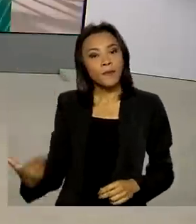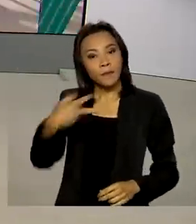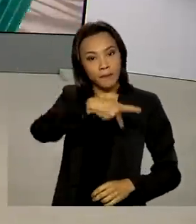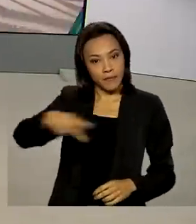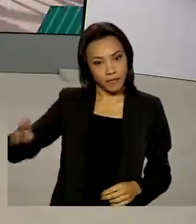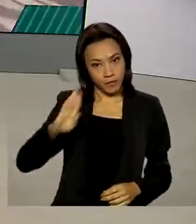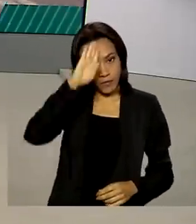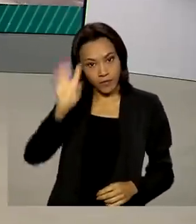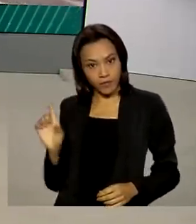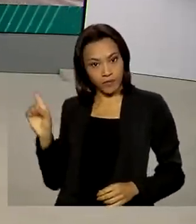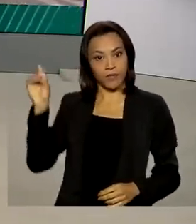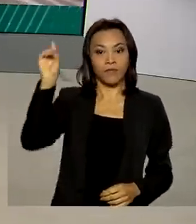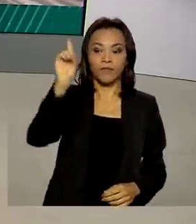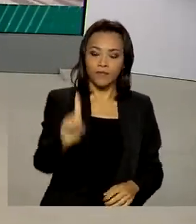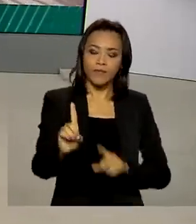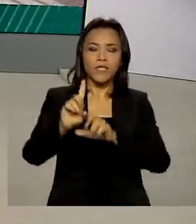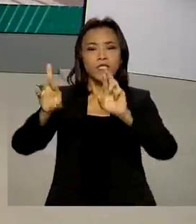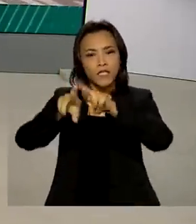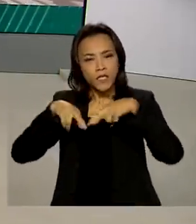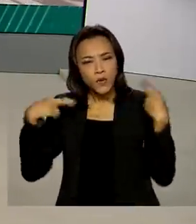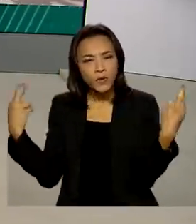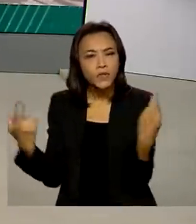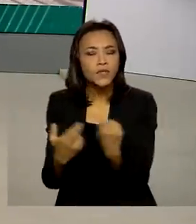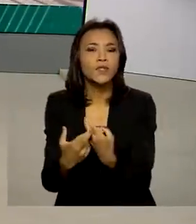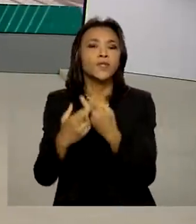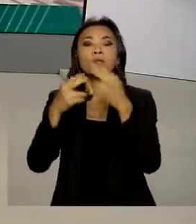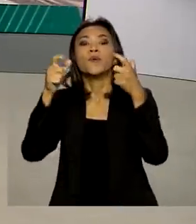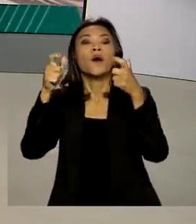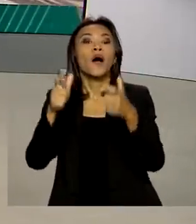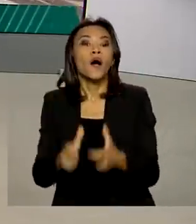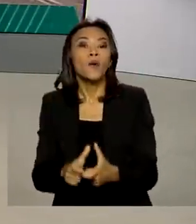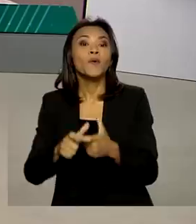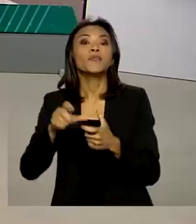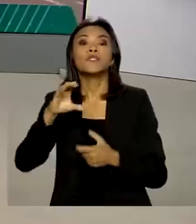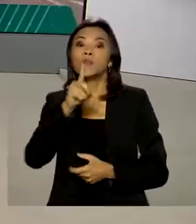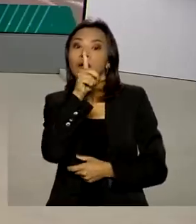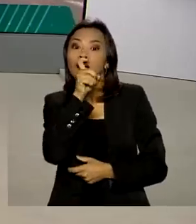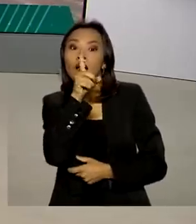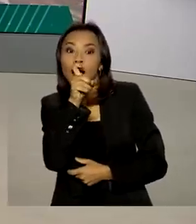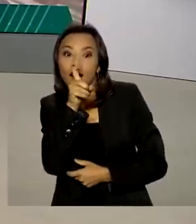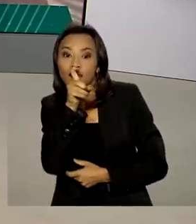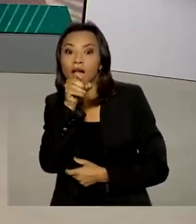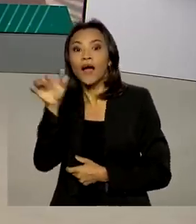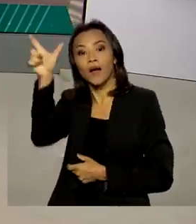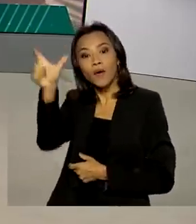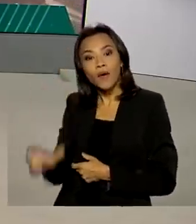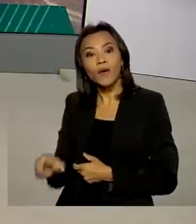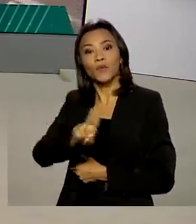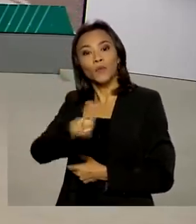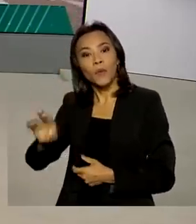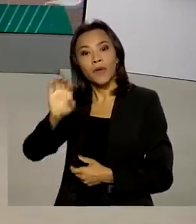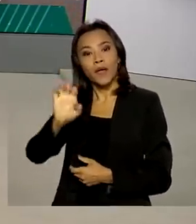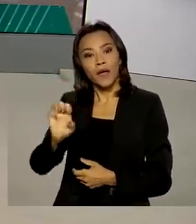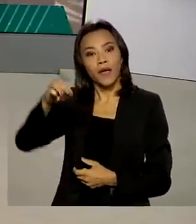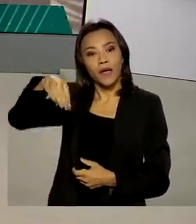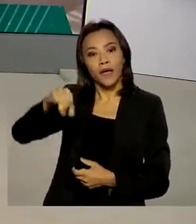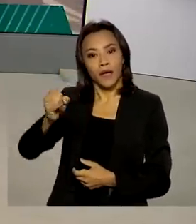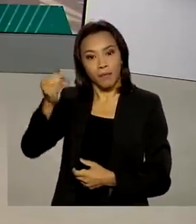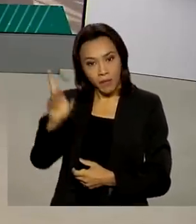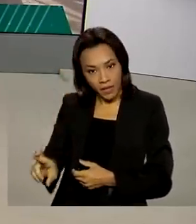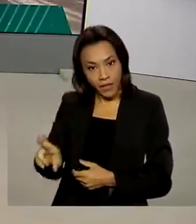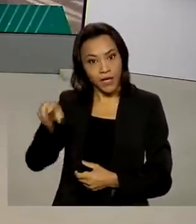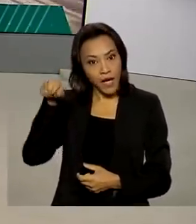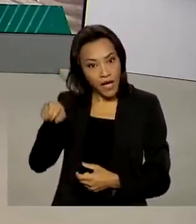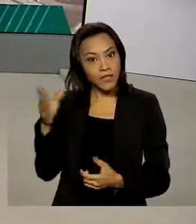se reuniu em Doha com o governante do Catar, Emir Tamin Bin Hamad Al-Tani. Esta foi a última etapa da